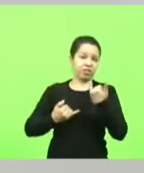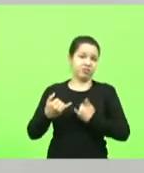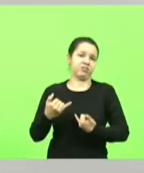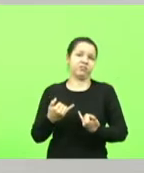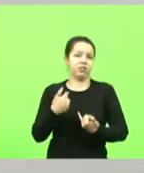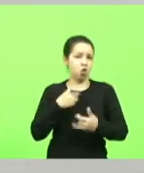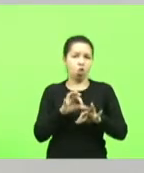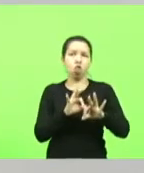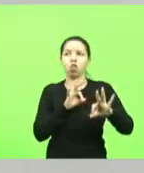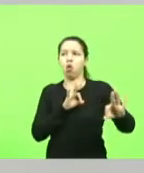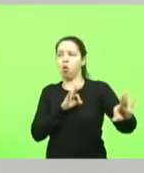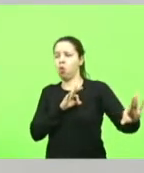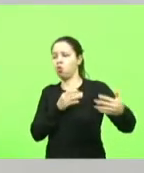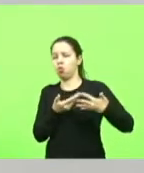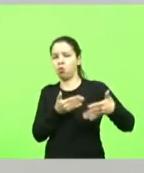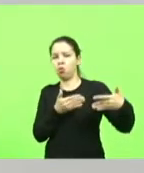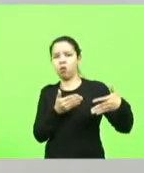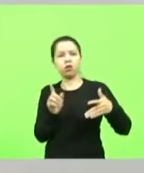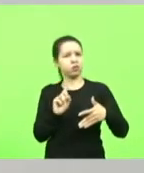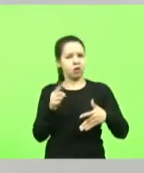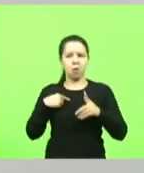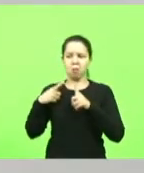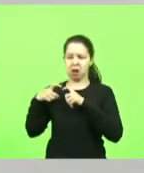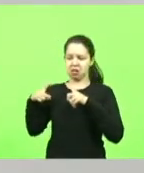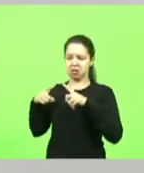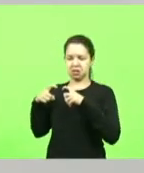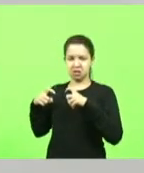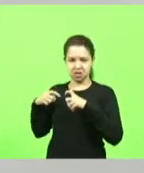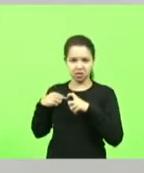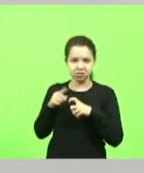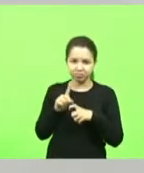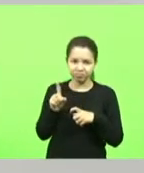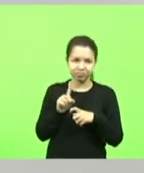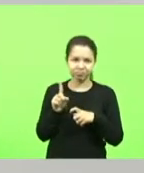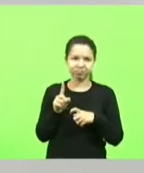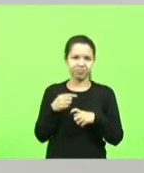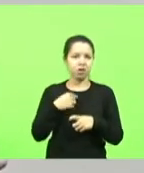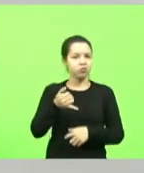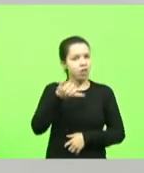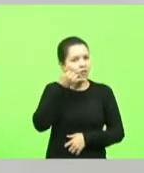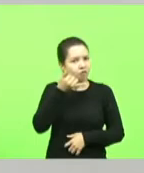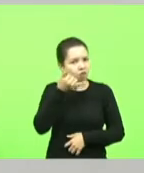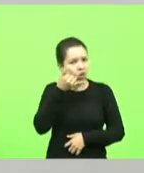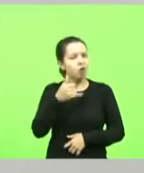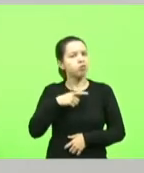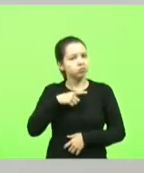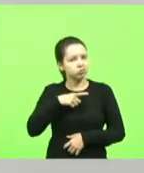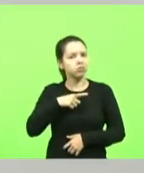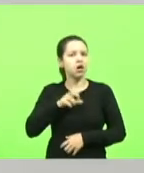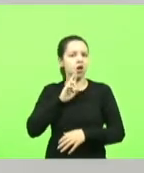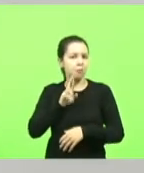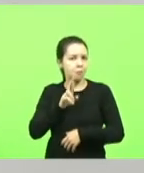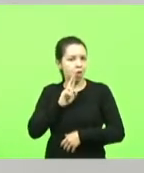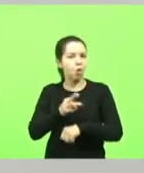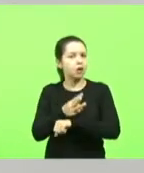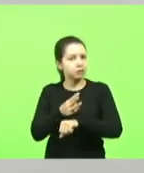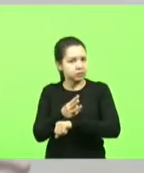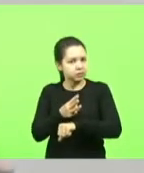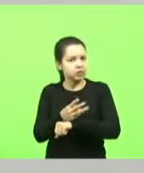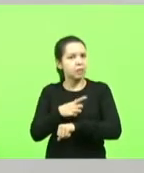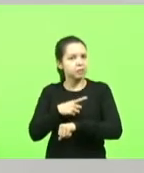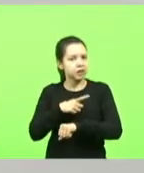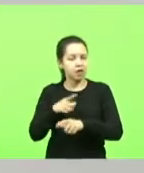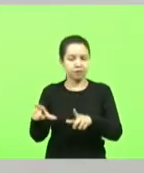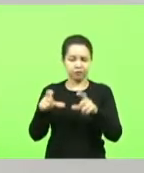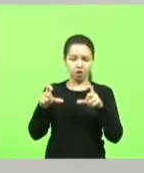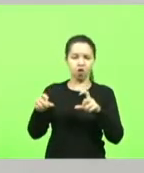longe nós não ficamos em Brasília nós não ficamos sem atender o telefone sem responder um whatsapp uma foto uma